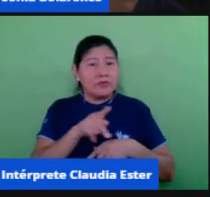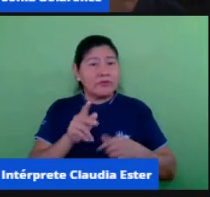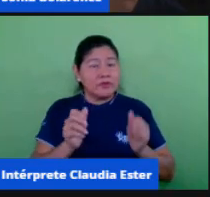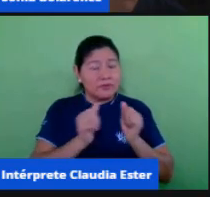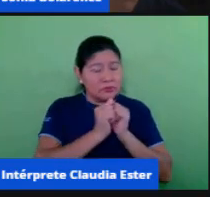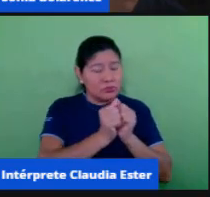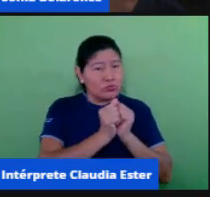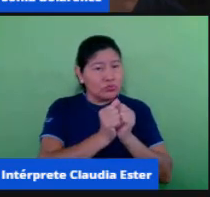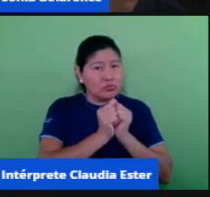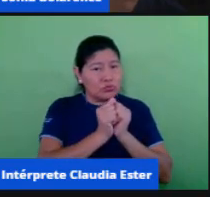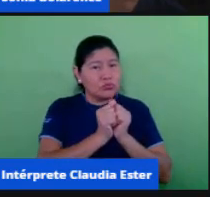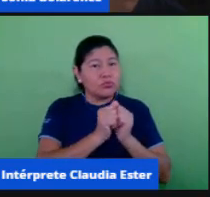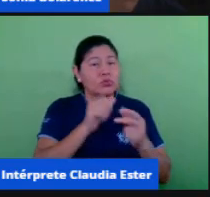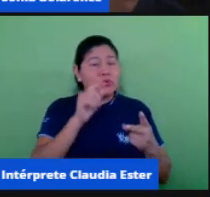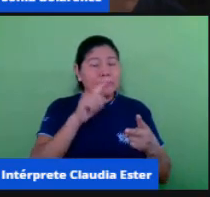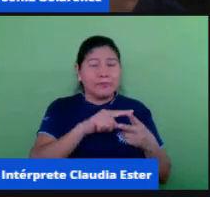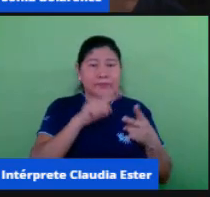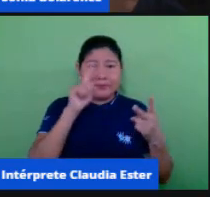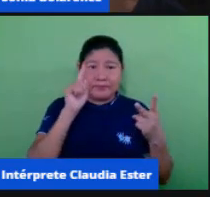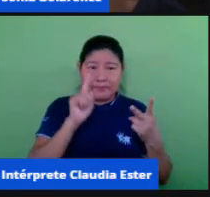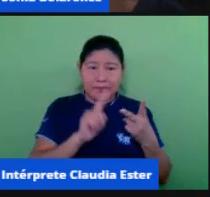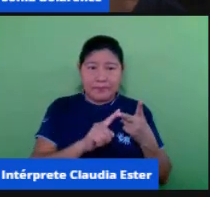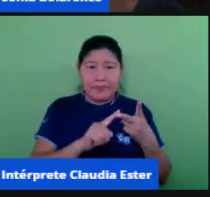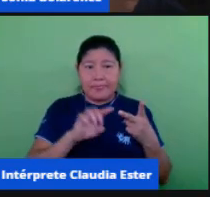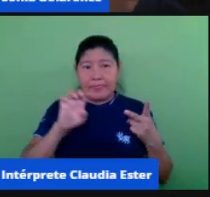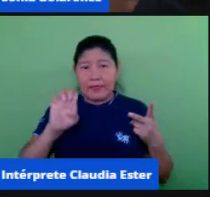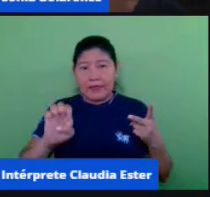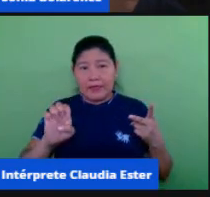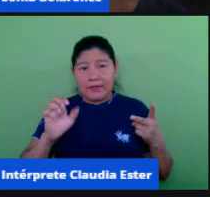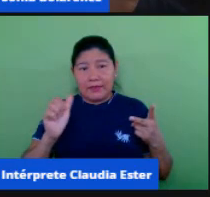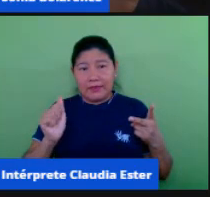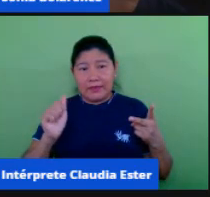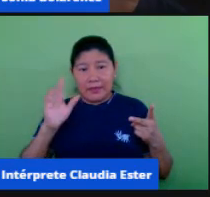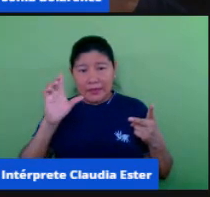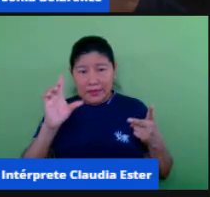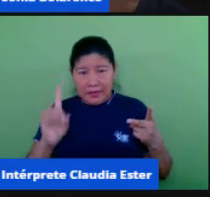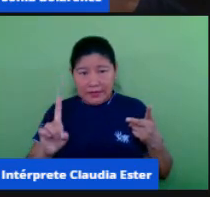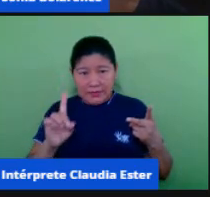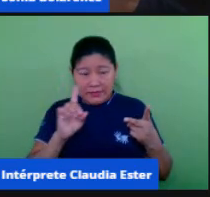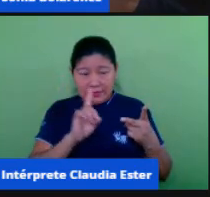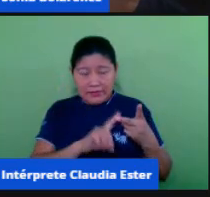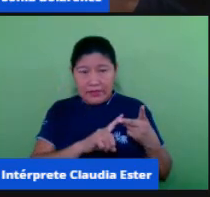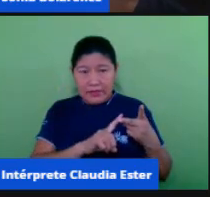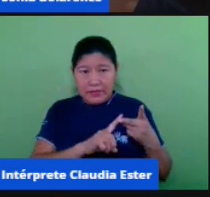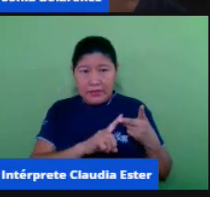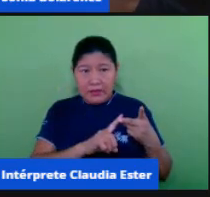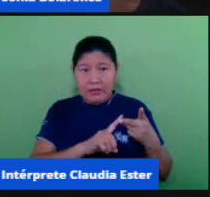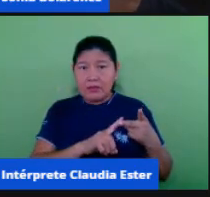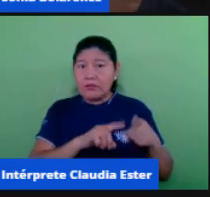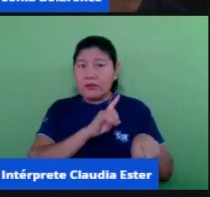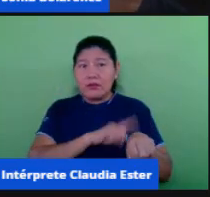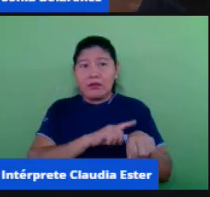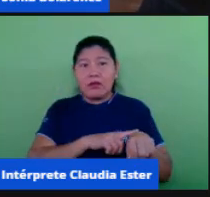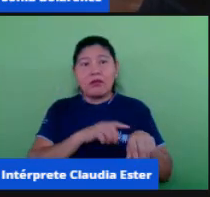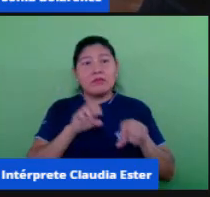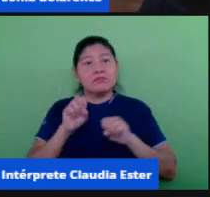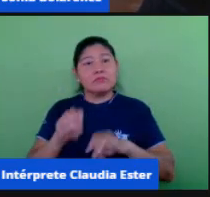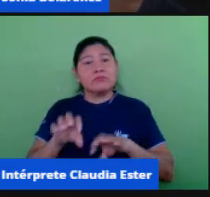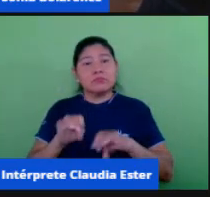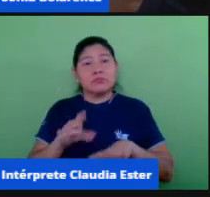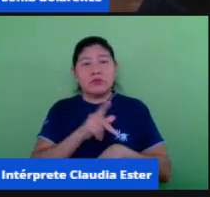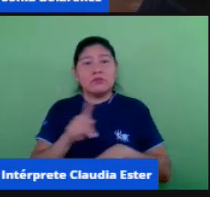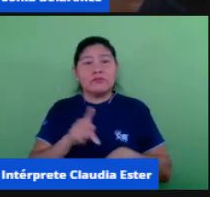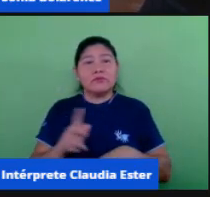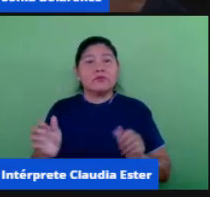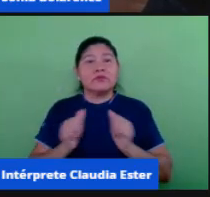característica já a educação à distância não em horário de aula o professor não se encontra presente